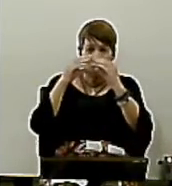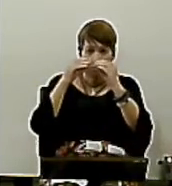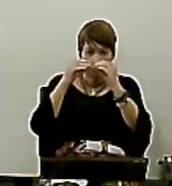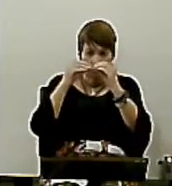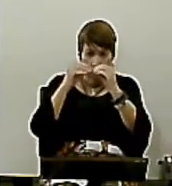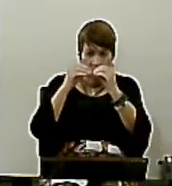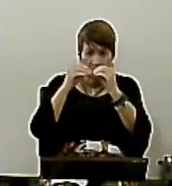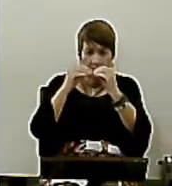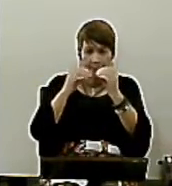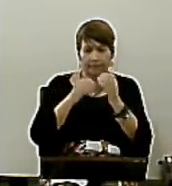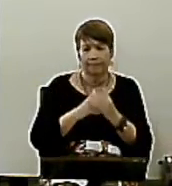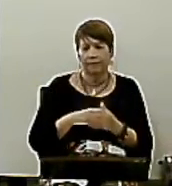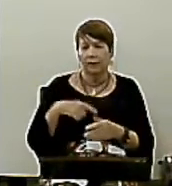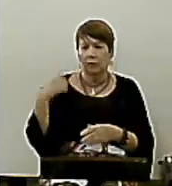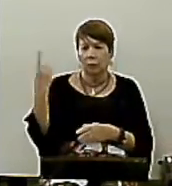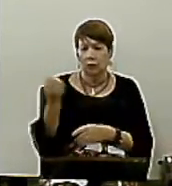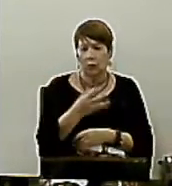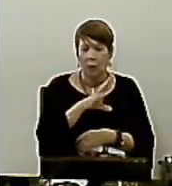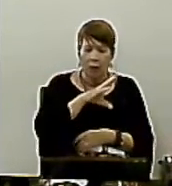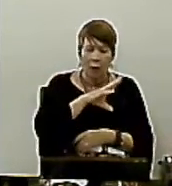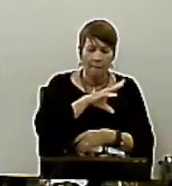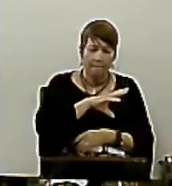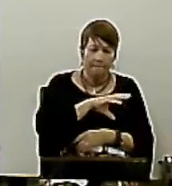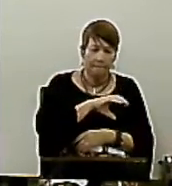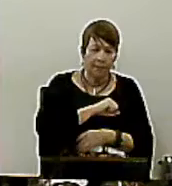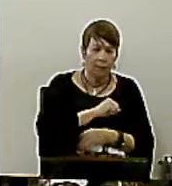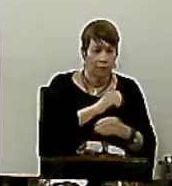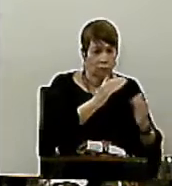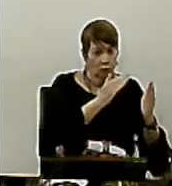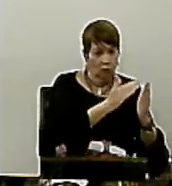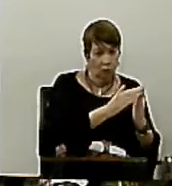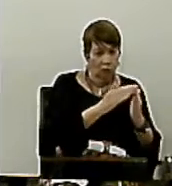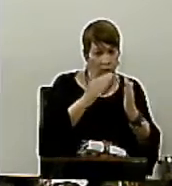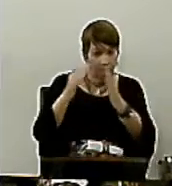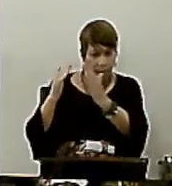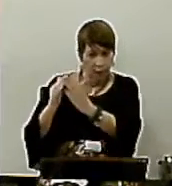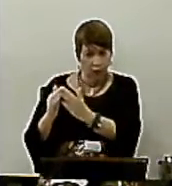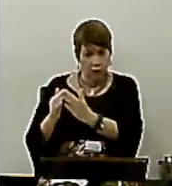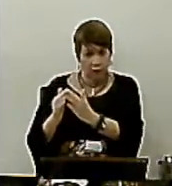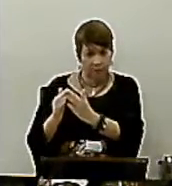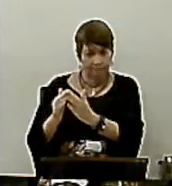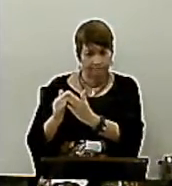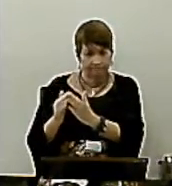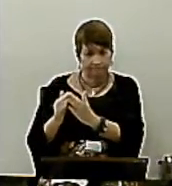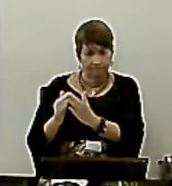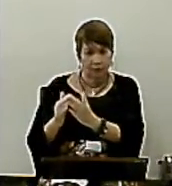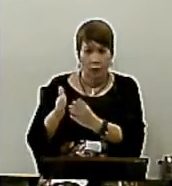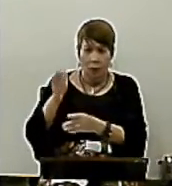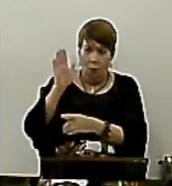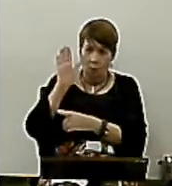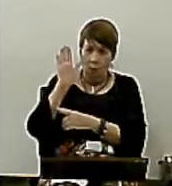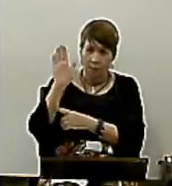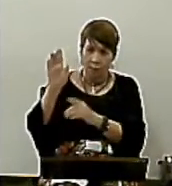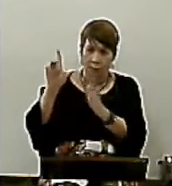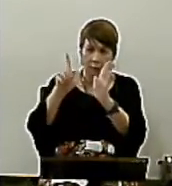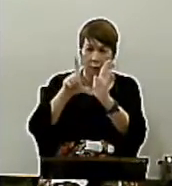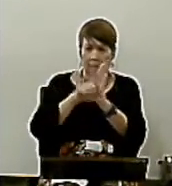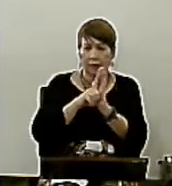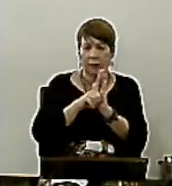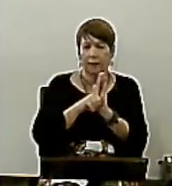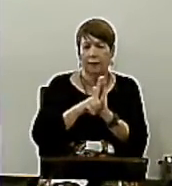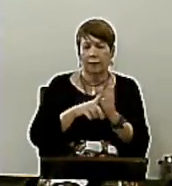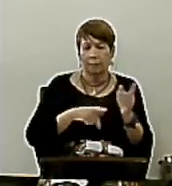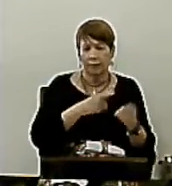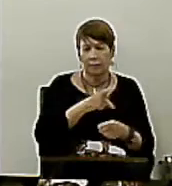Quando nós Amamos o próximo Nós não estamos Descumprindo a lei Nós estamos Cumprindo a lei Paulo